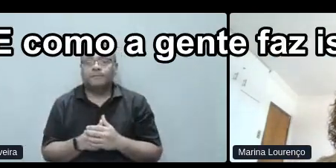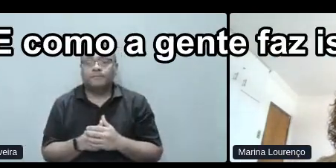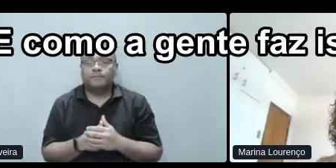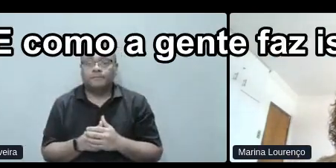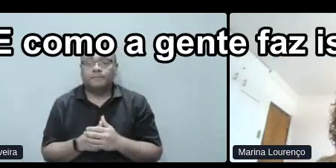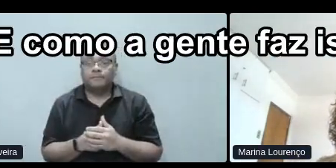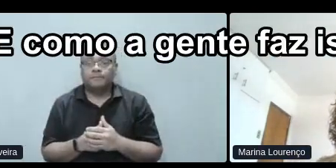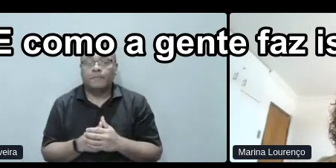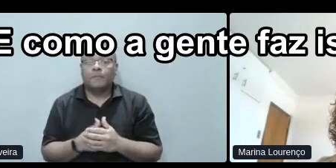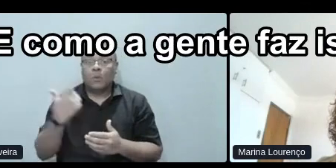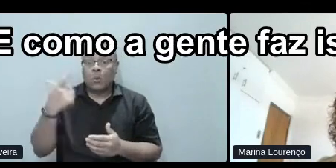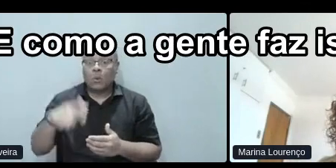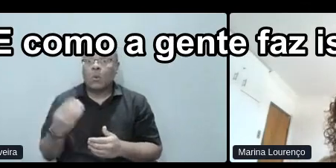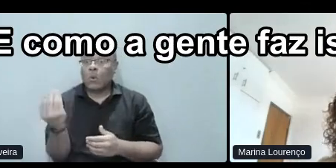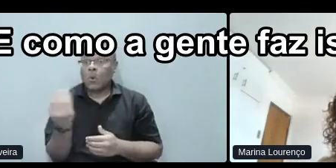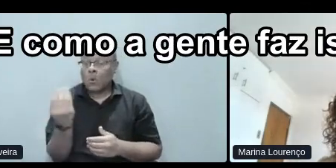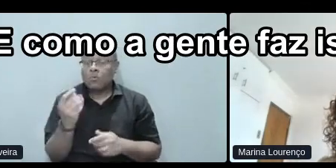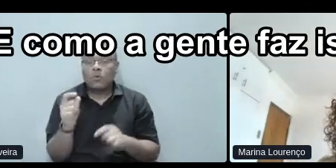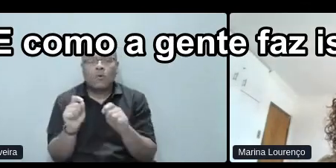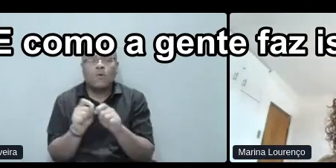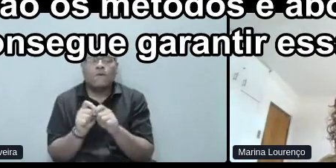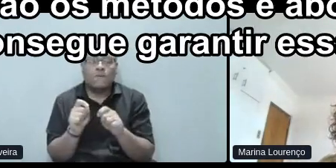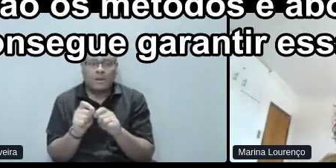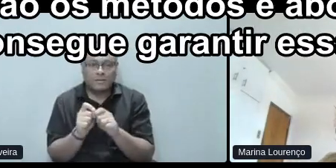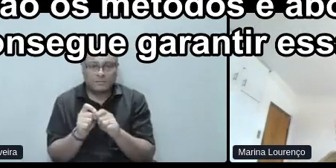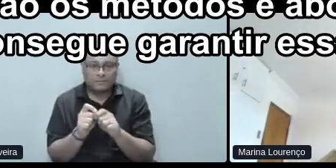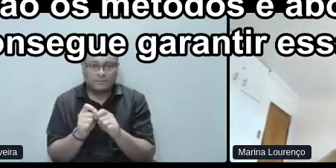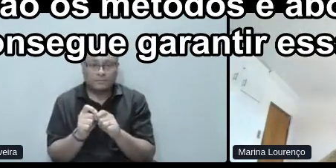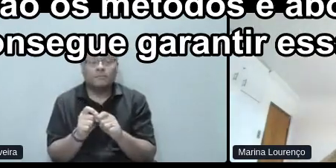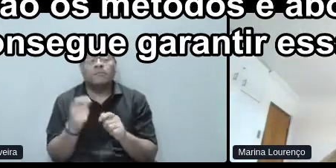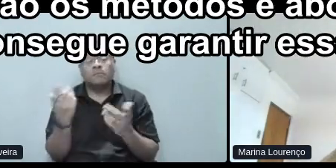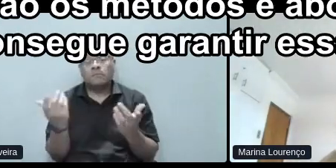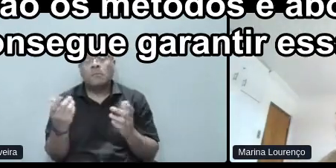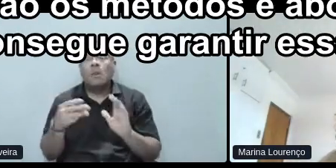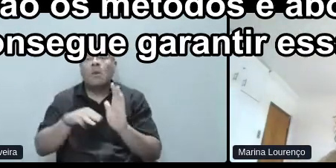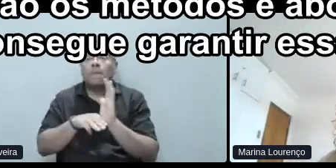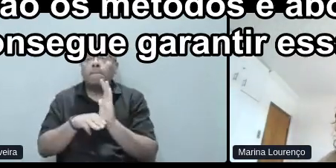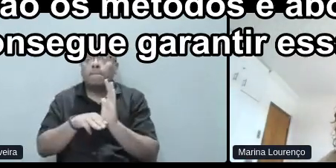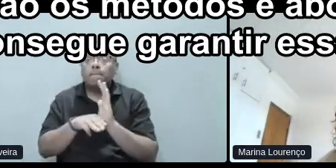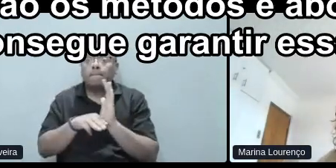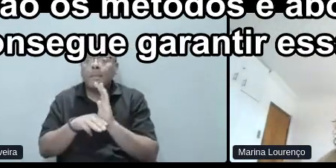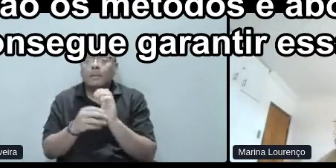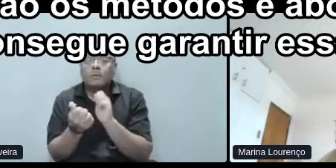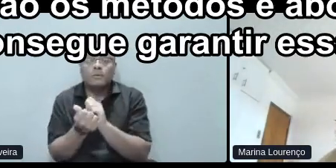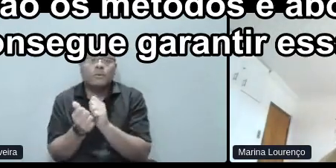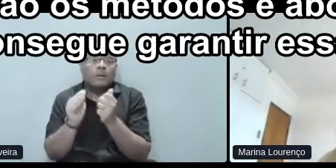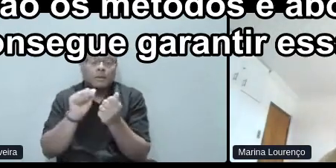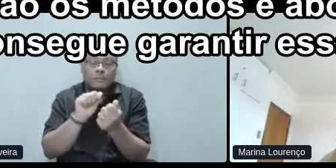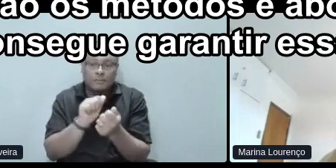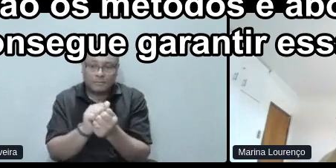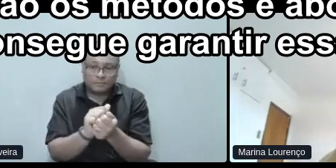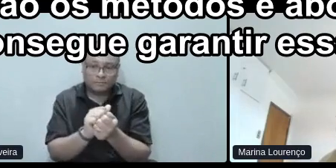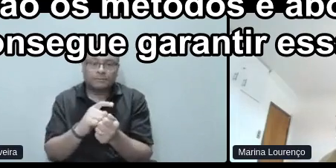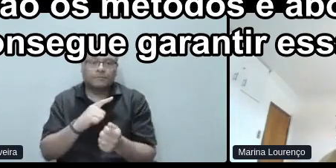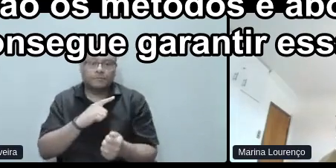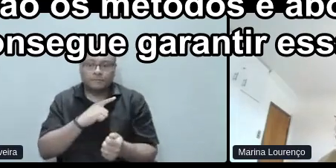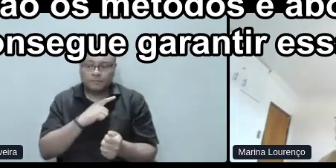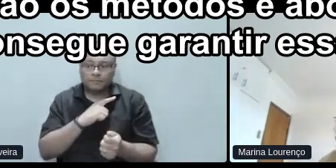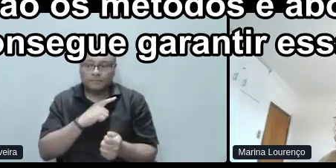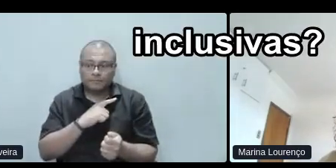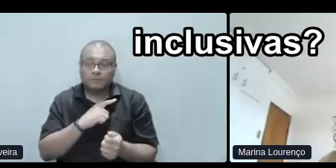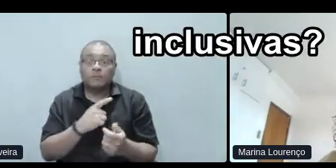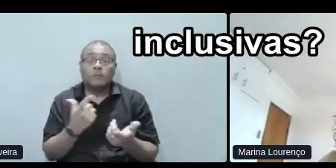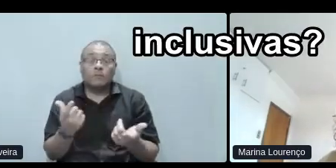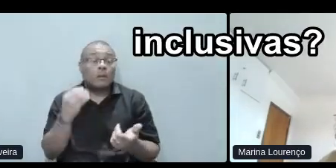E como a gente faz isso, né? Quais são os métodos e abordagens que a gente consegue garantir essas